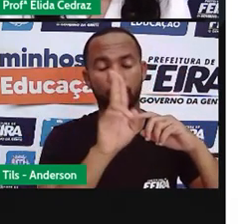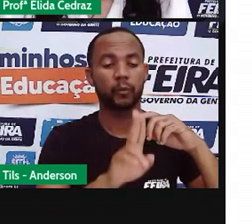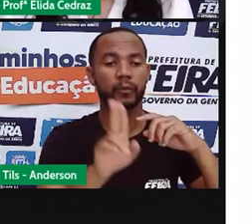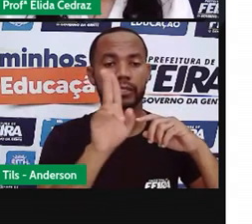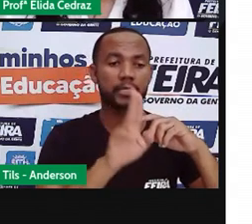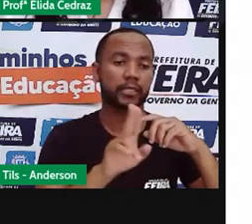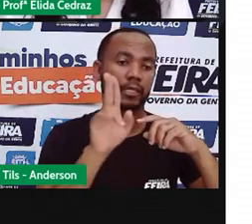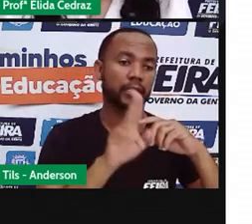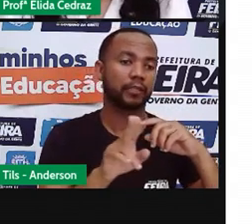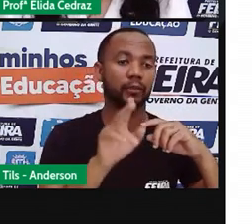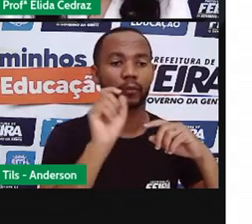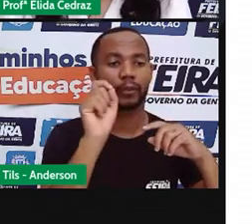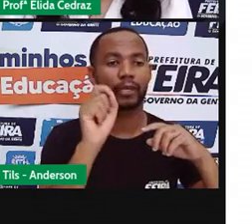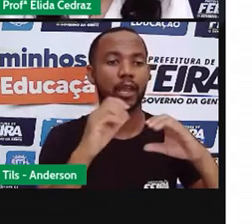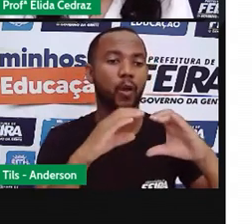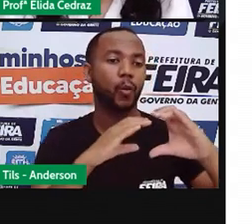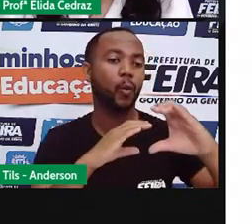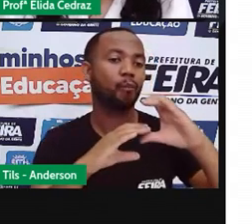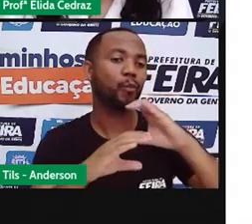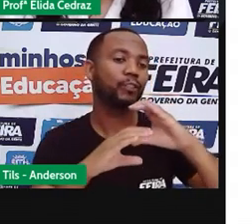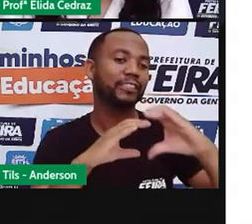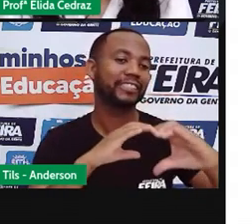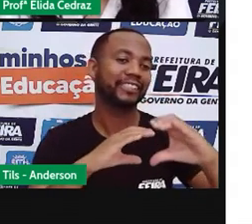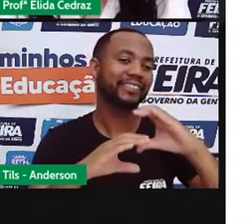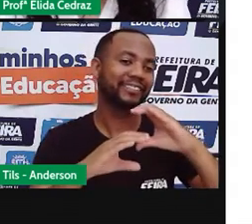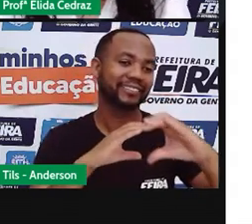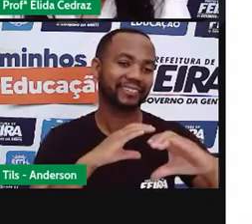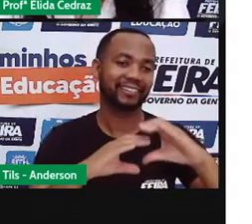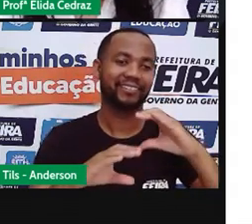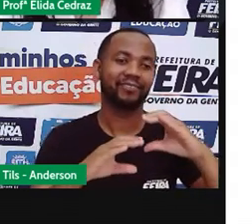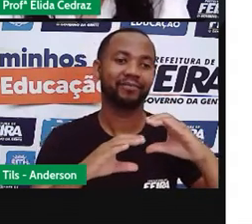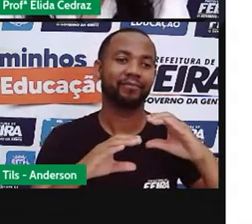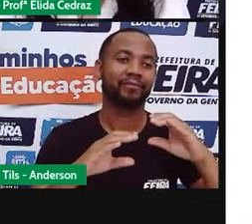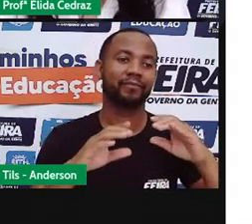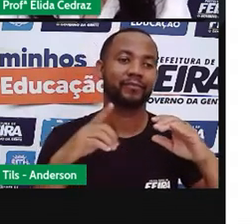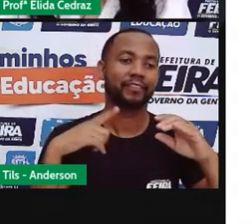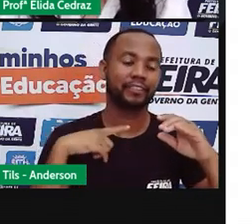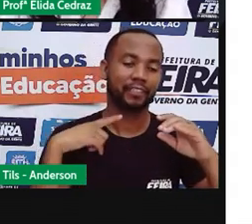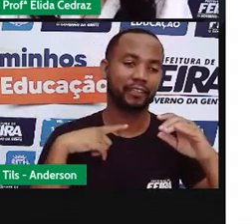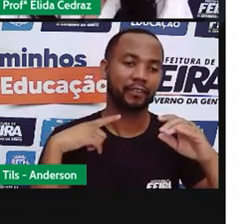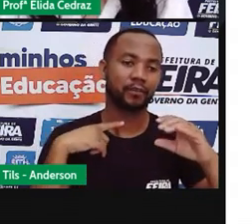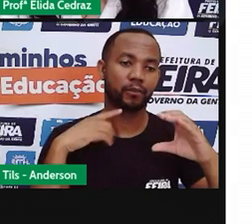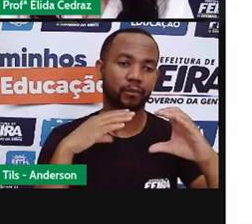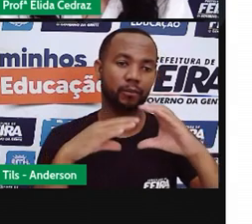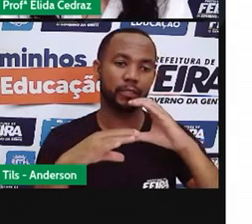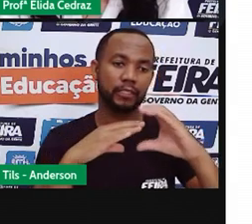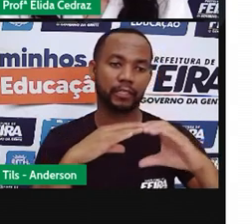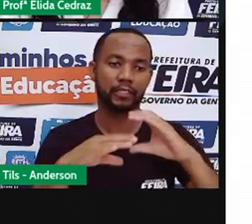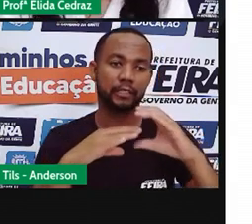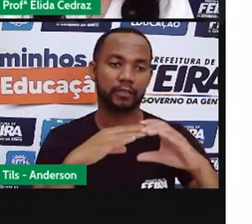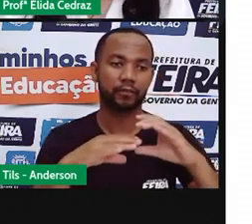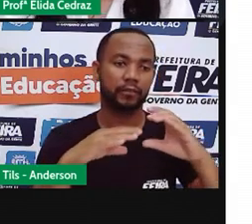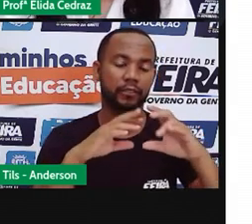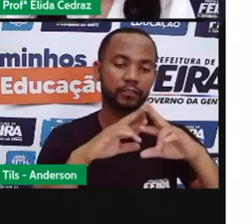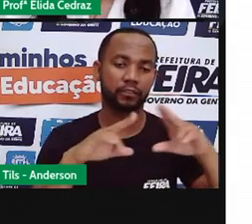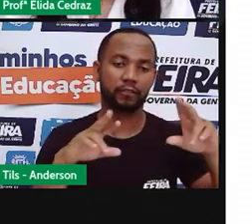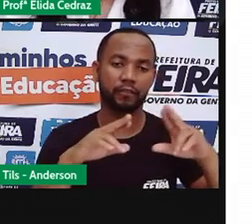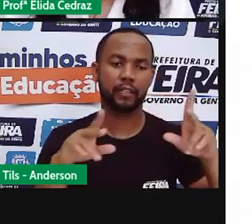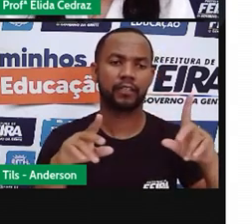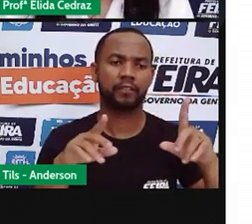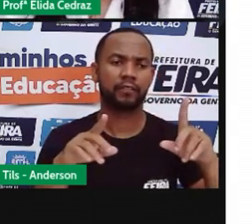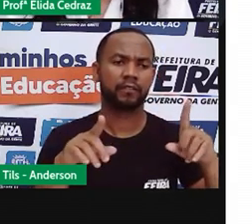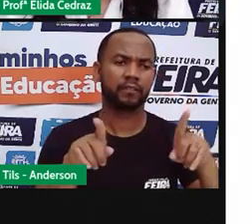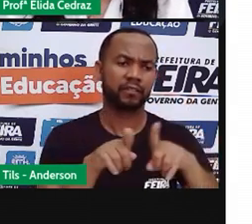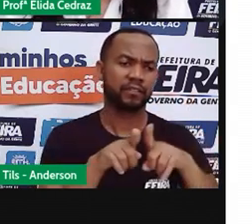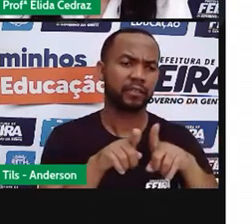algum meio de comunicação. Os meios de comunicação e os impactos na